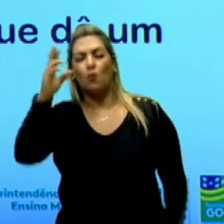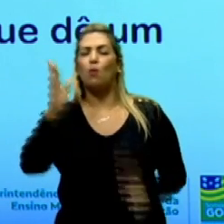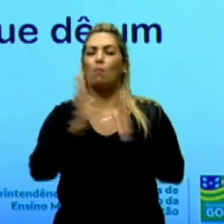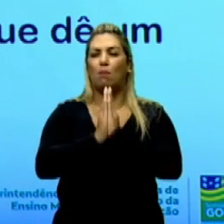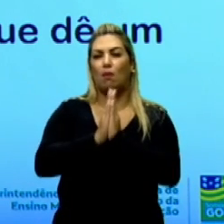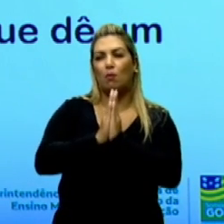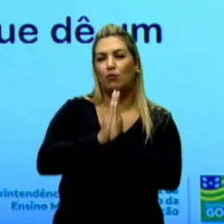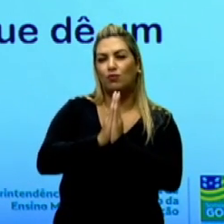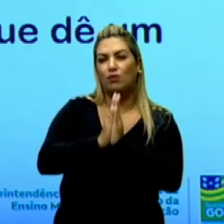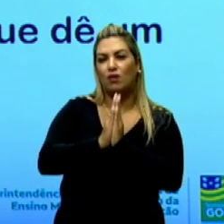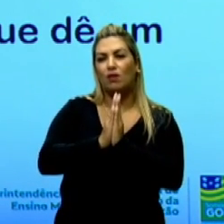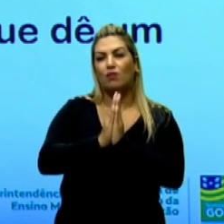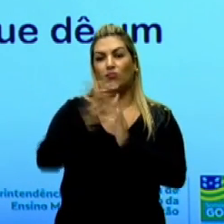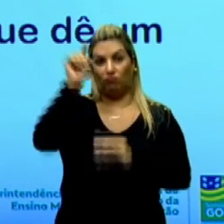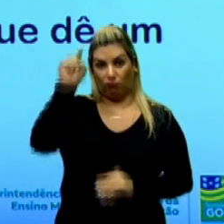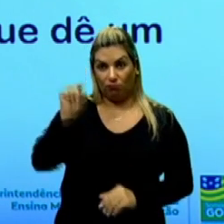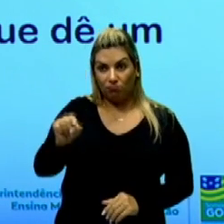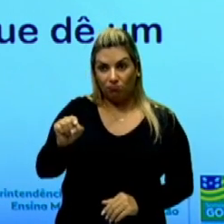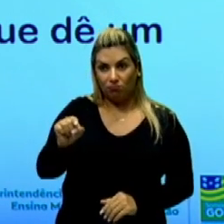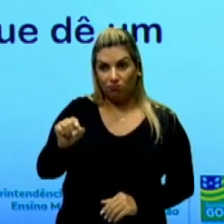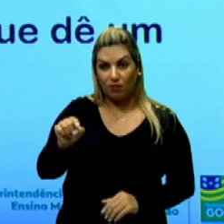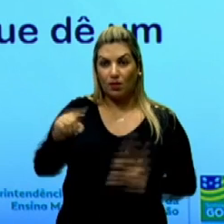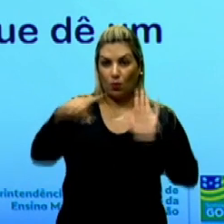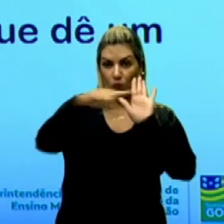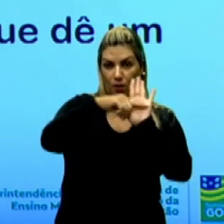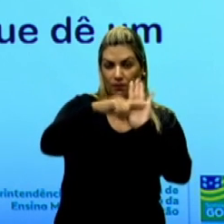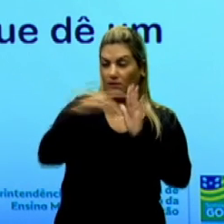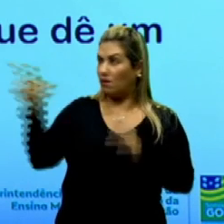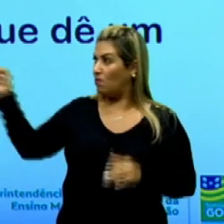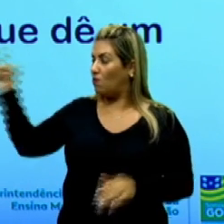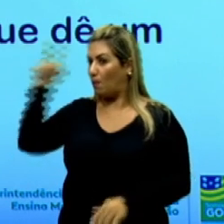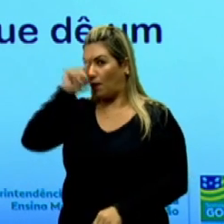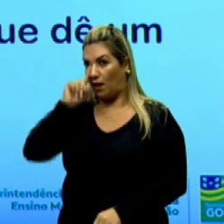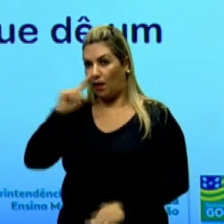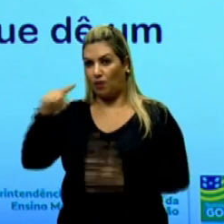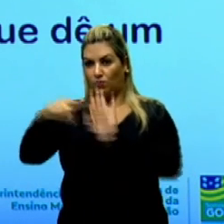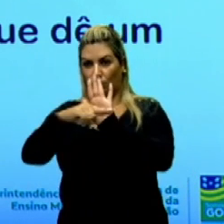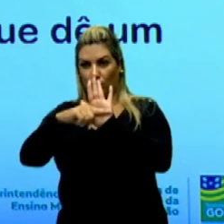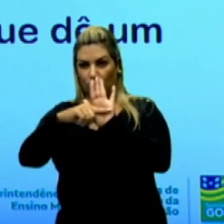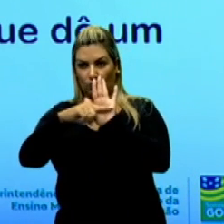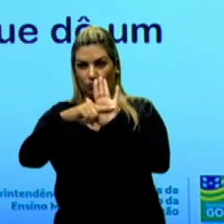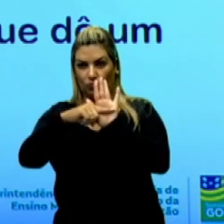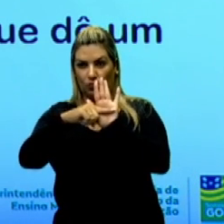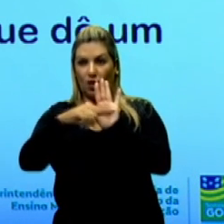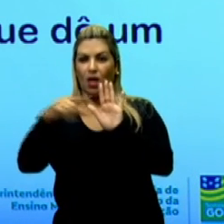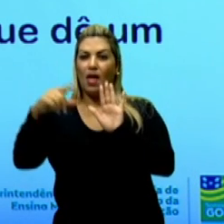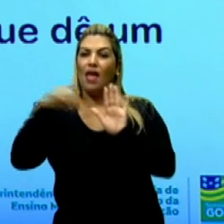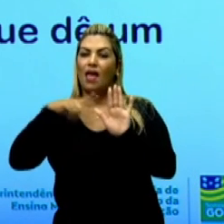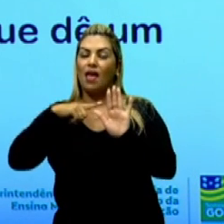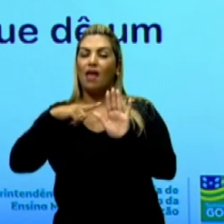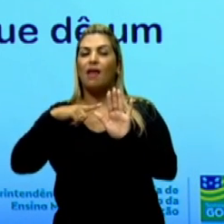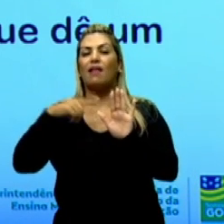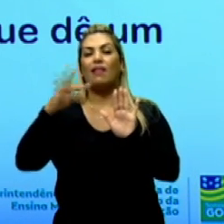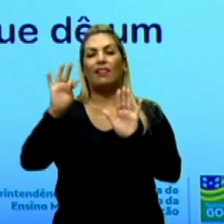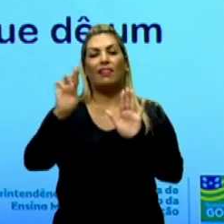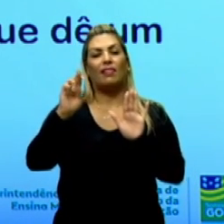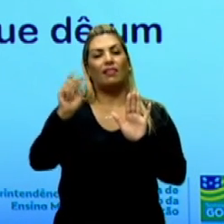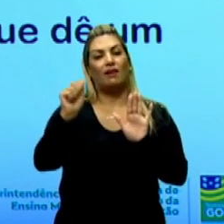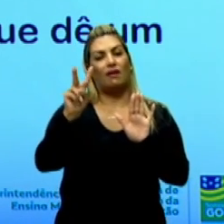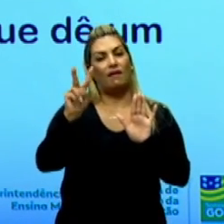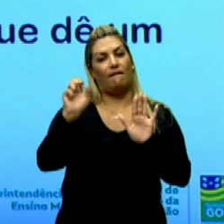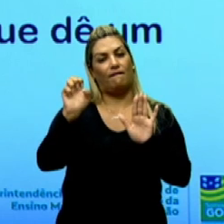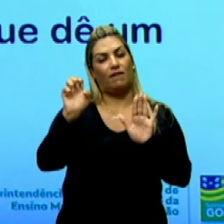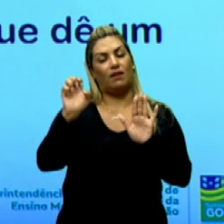pelo amor de Deus. O travessão indica, então, a fala. Meu senhor, vírgula, porque é um vocativo. Aqui, ele faz um